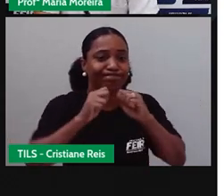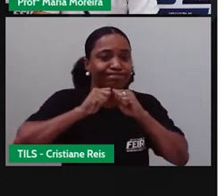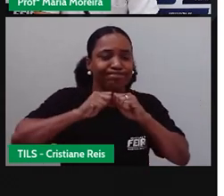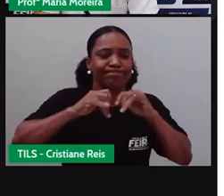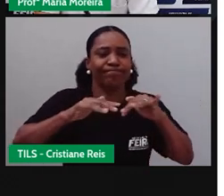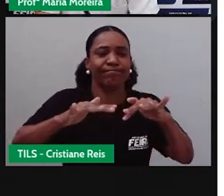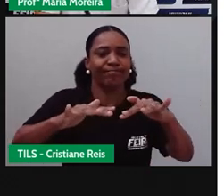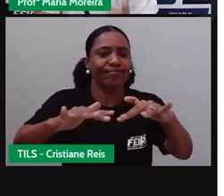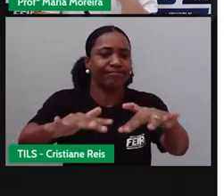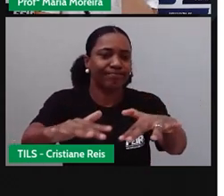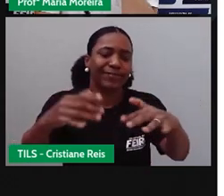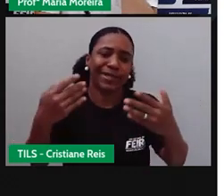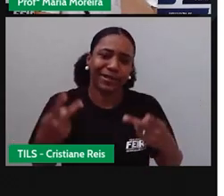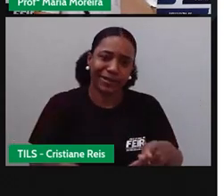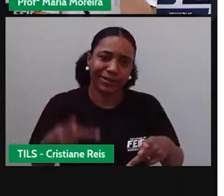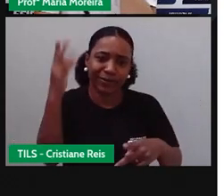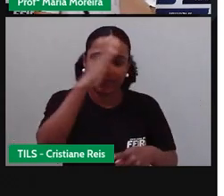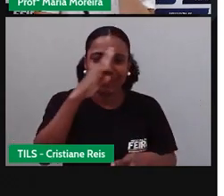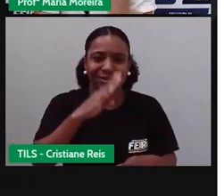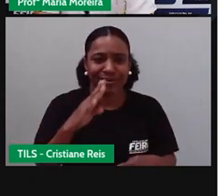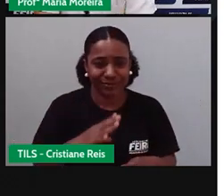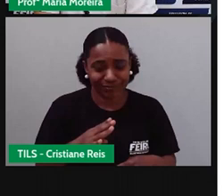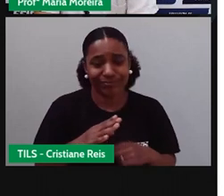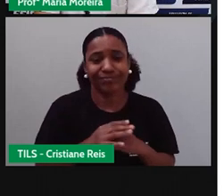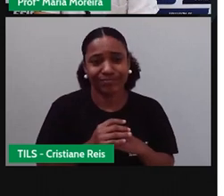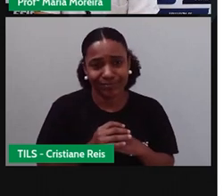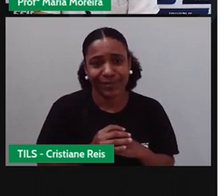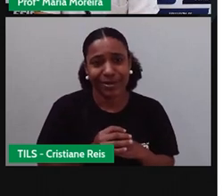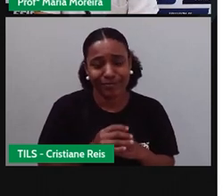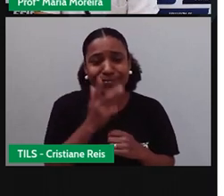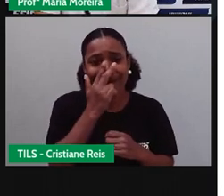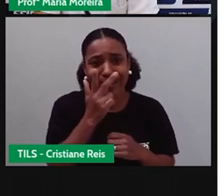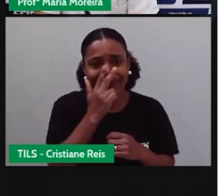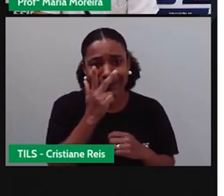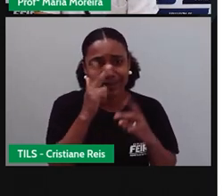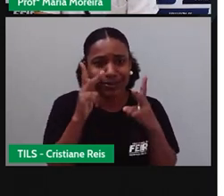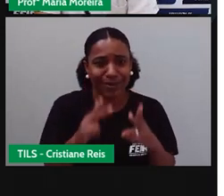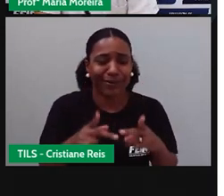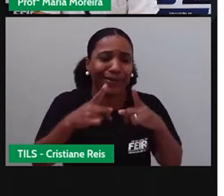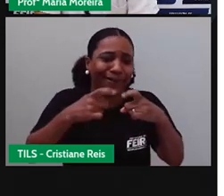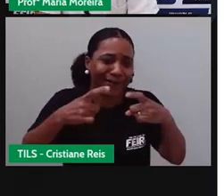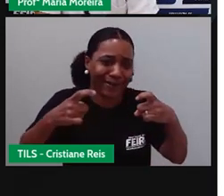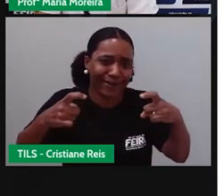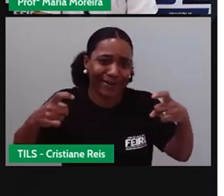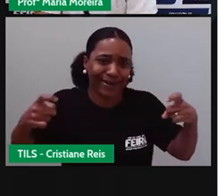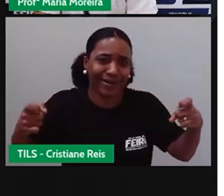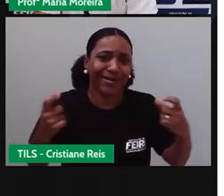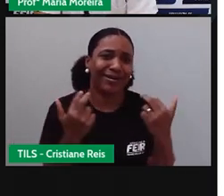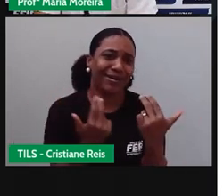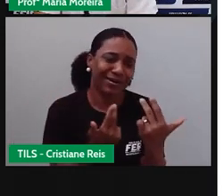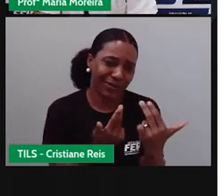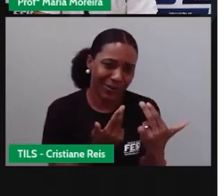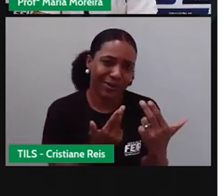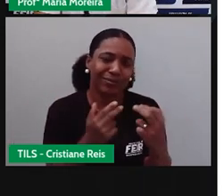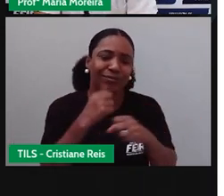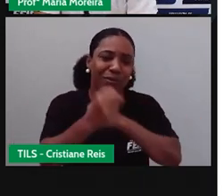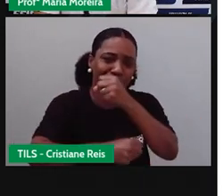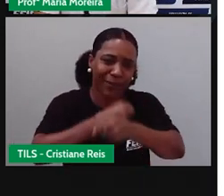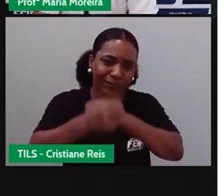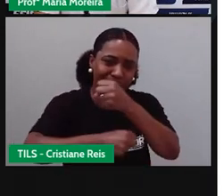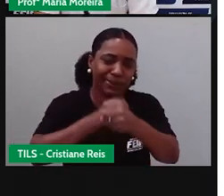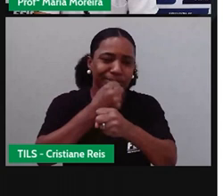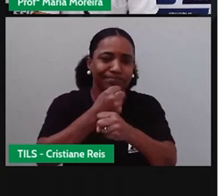Querendo ou não, acaba sendo até uma guerra. Uma guerra contra um vírus, uma batalha que a está travando aí há mais de um ano.